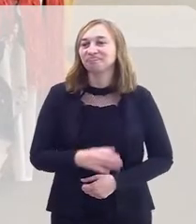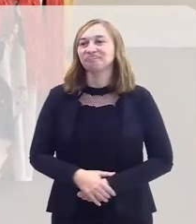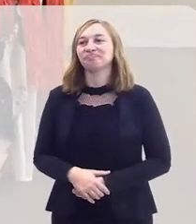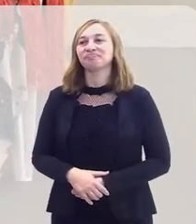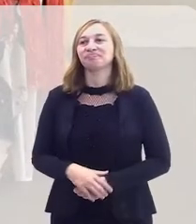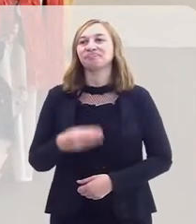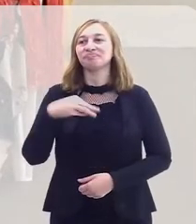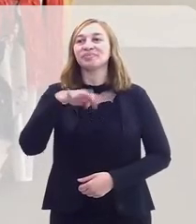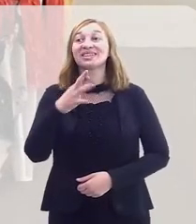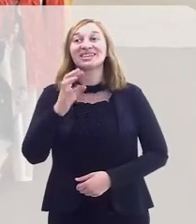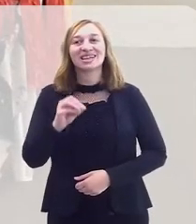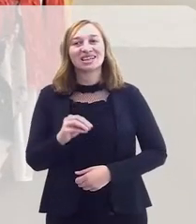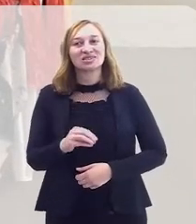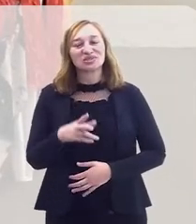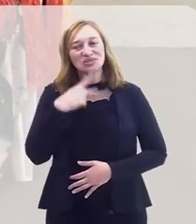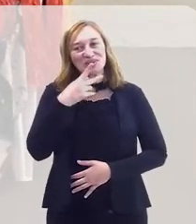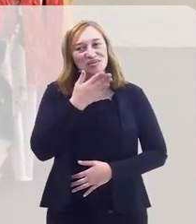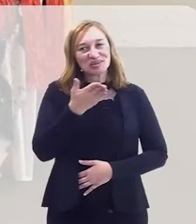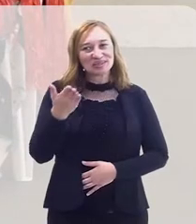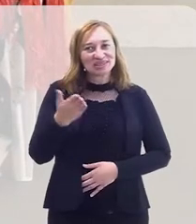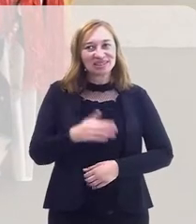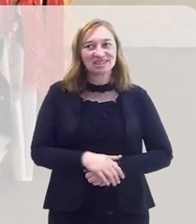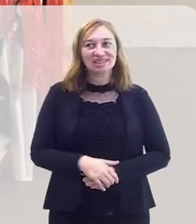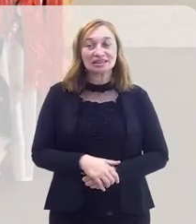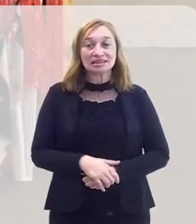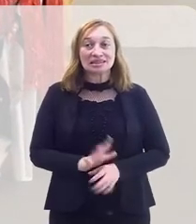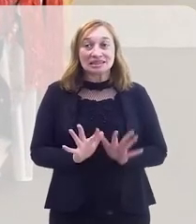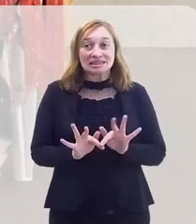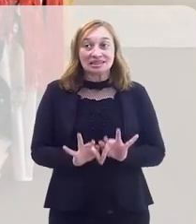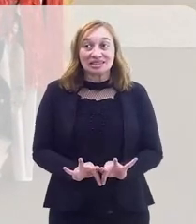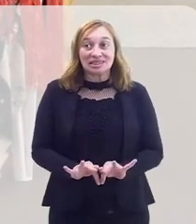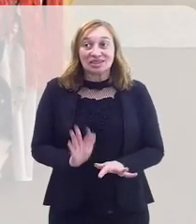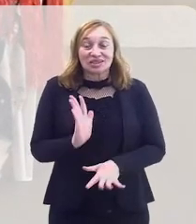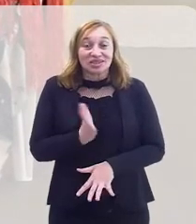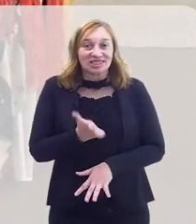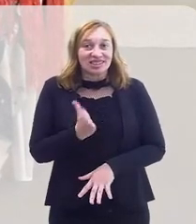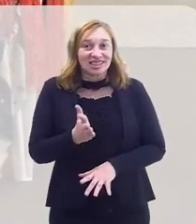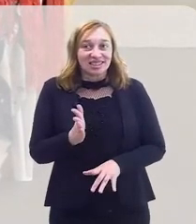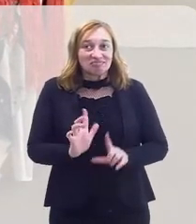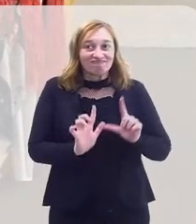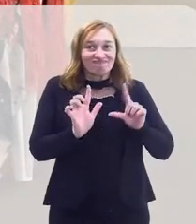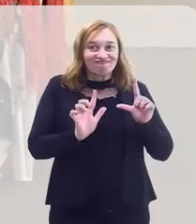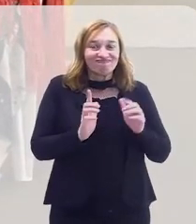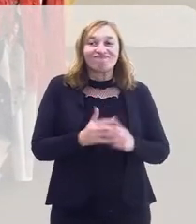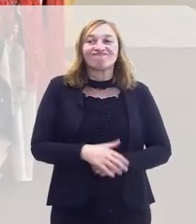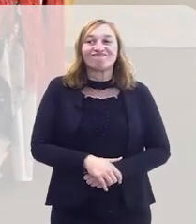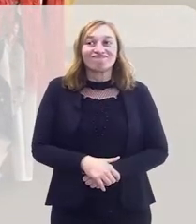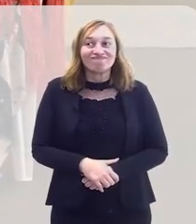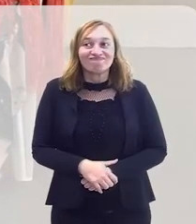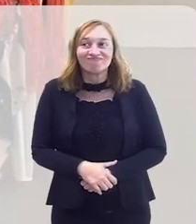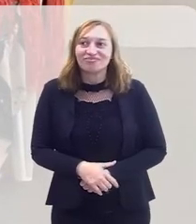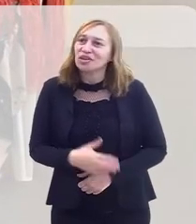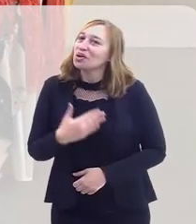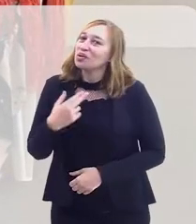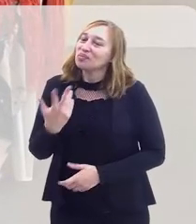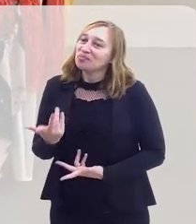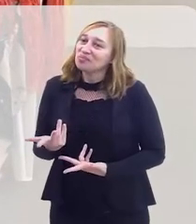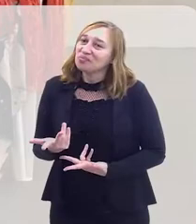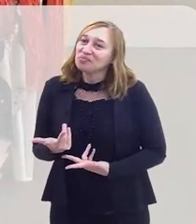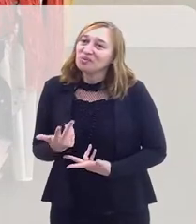Com certeza. Marcelo, deixa eu falar para você. A gente está chegando no final do nosso programa. Sim.